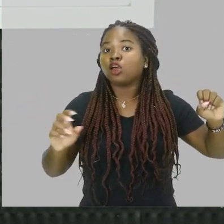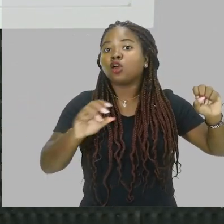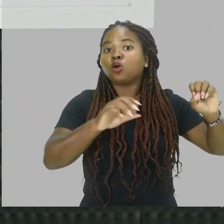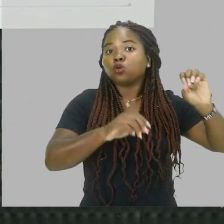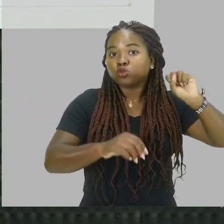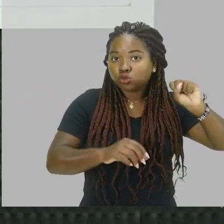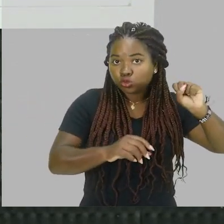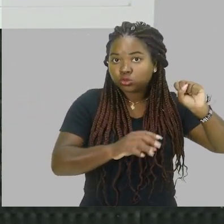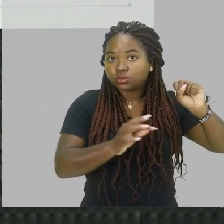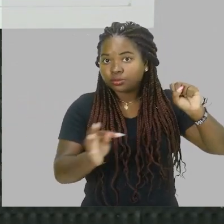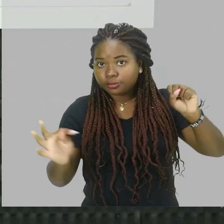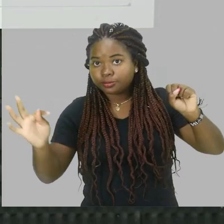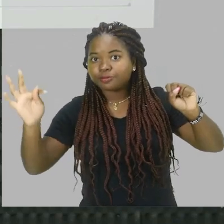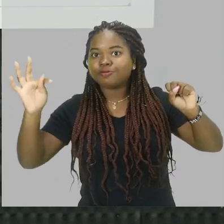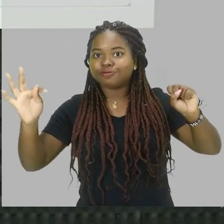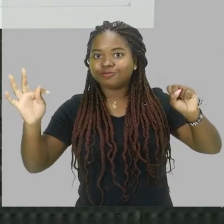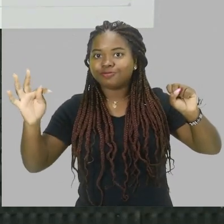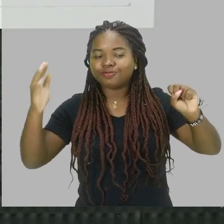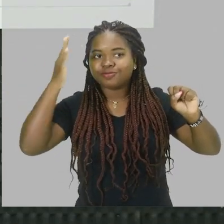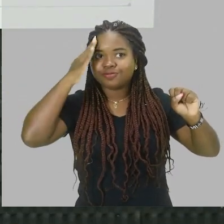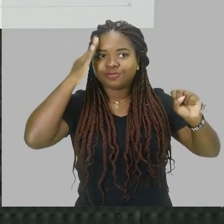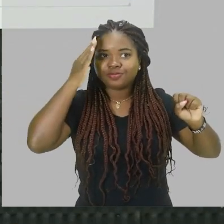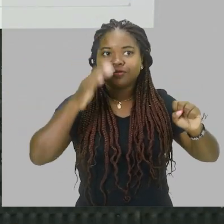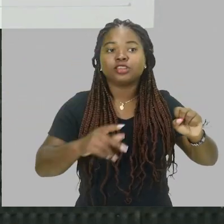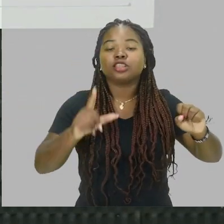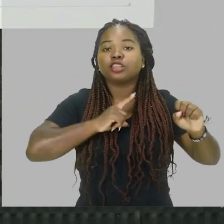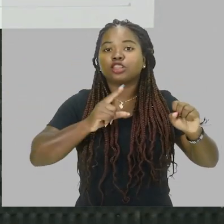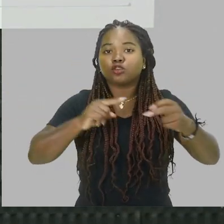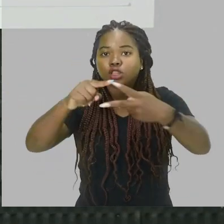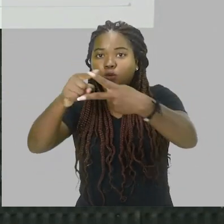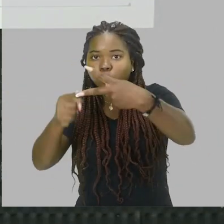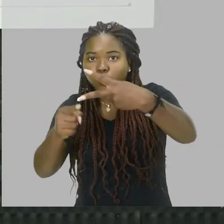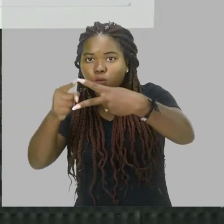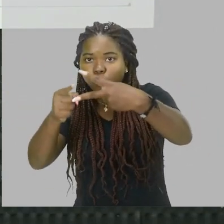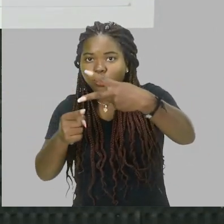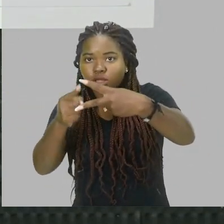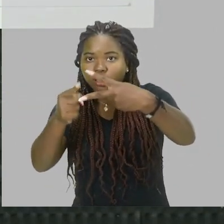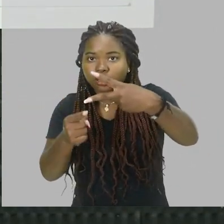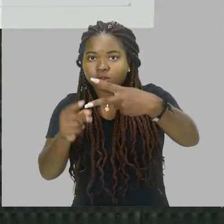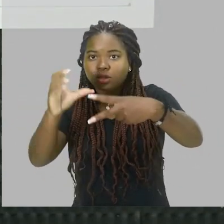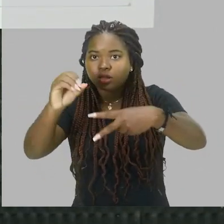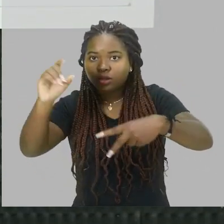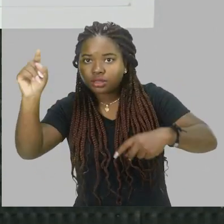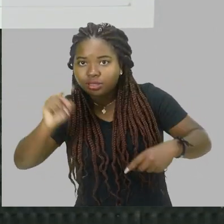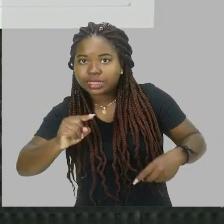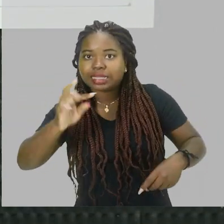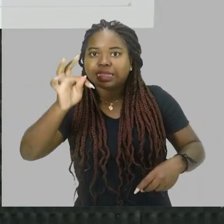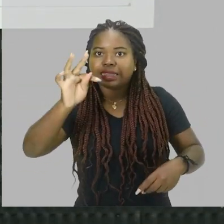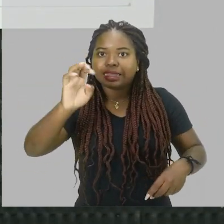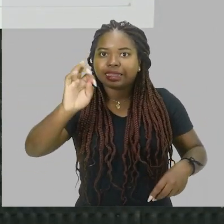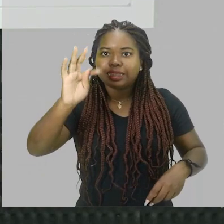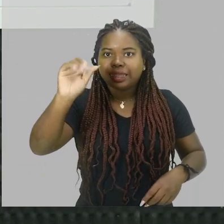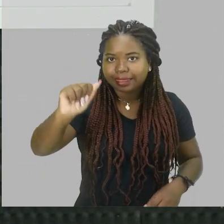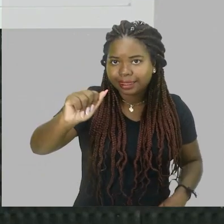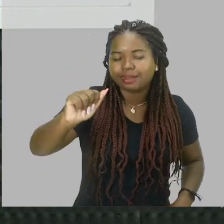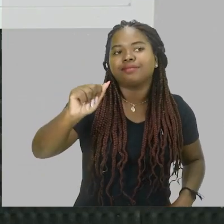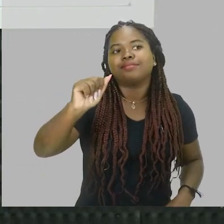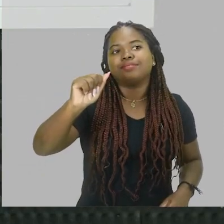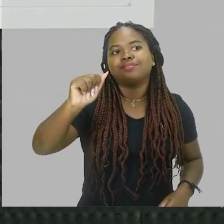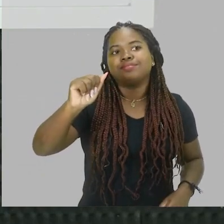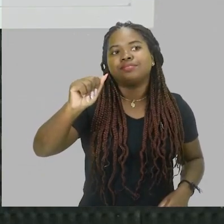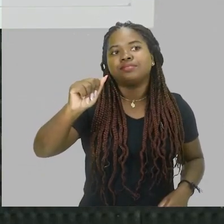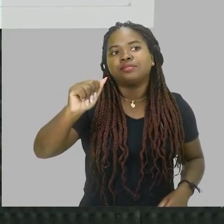θ aqui, entre eles. Existem momentos em que, dentro desse período, em que esse